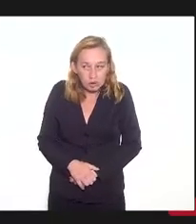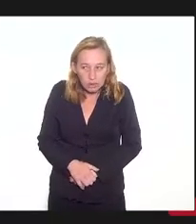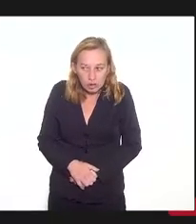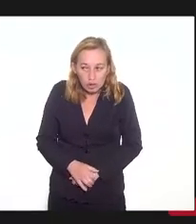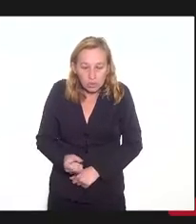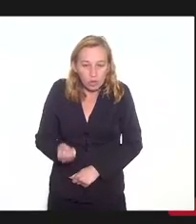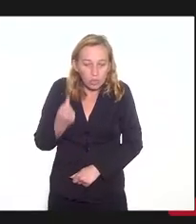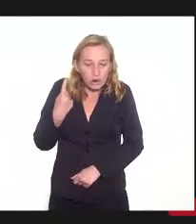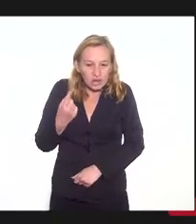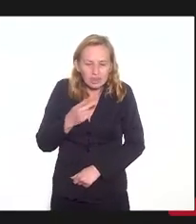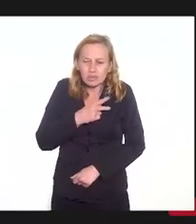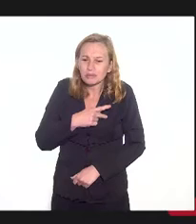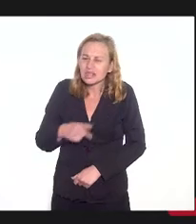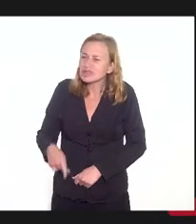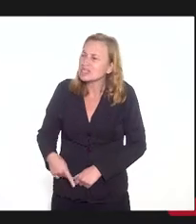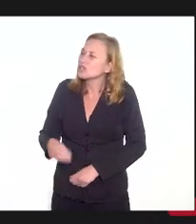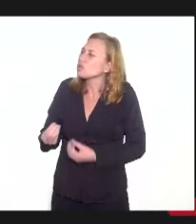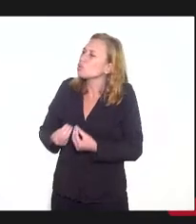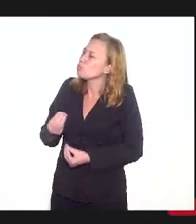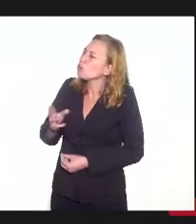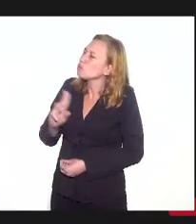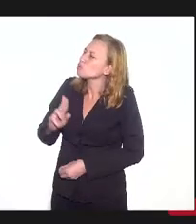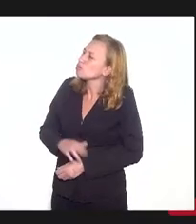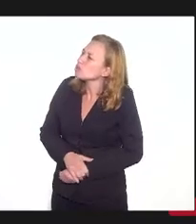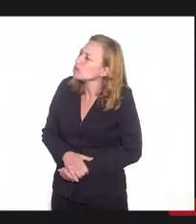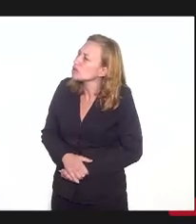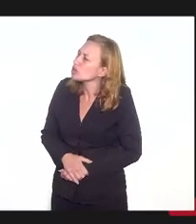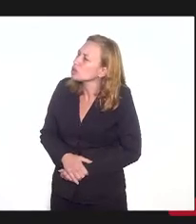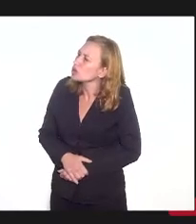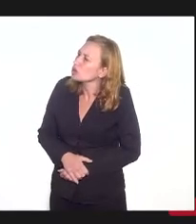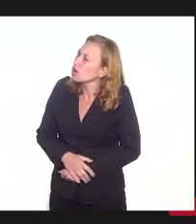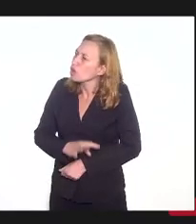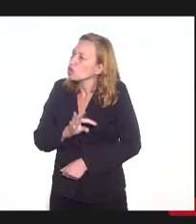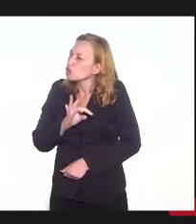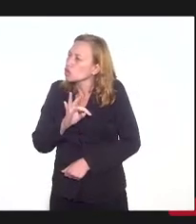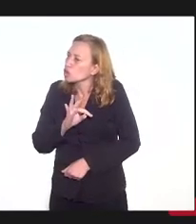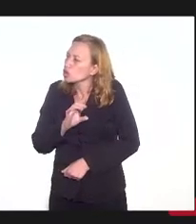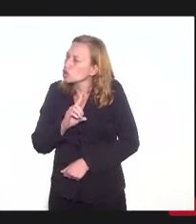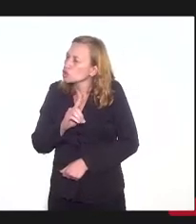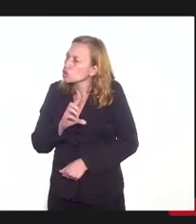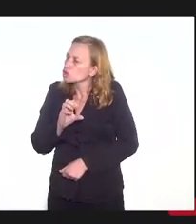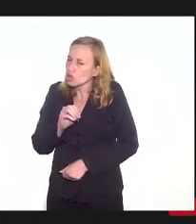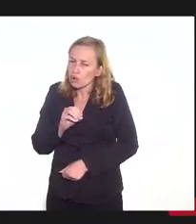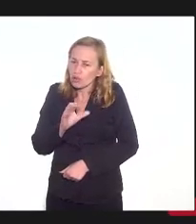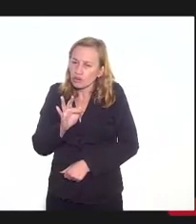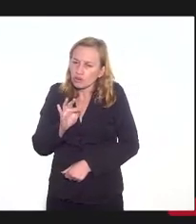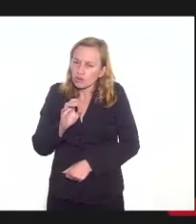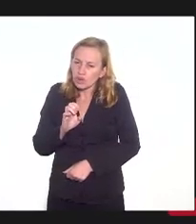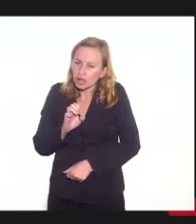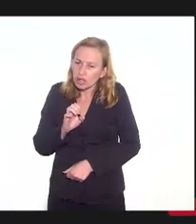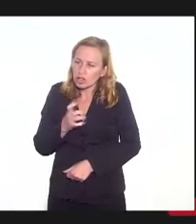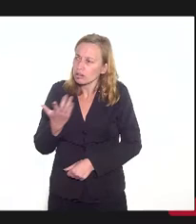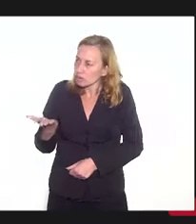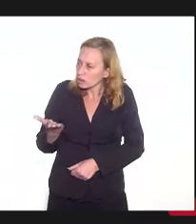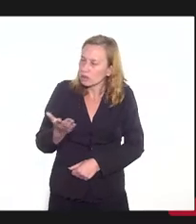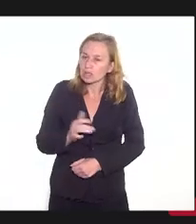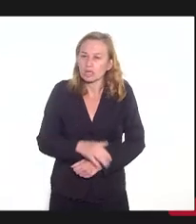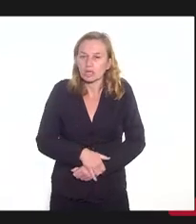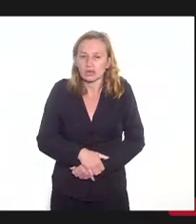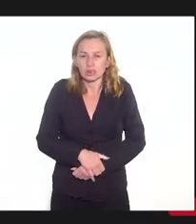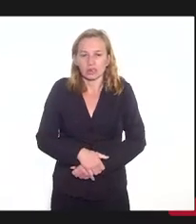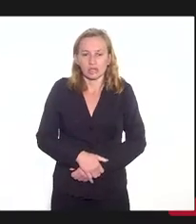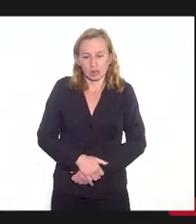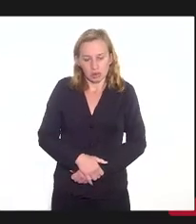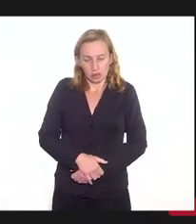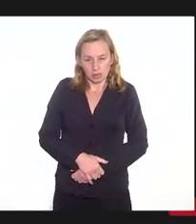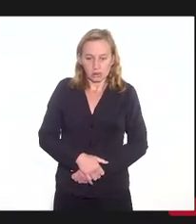ex-presidente, como é que chama mesmo? O Toffoli. É, do ministro Toffoli, não precisa estar na mão que eu sei de recorre salteado,